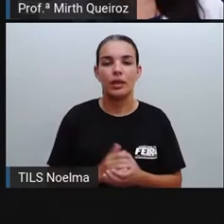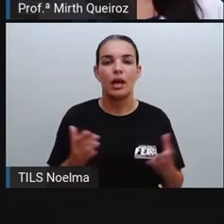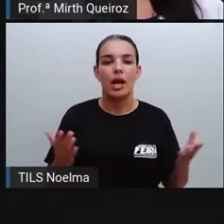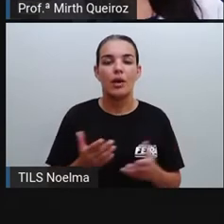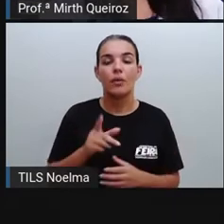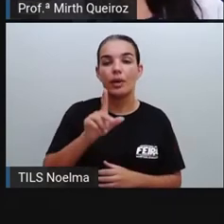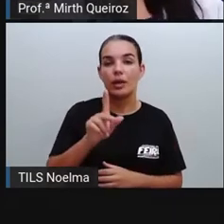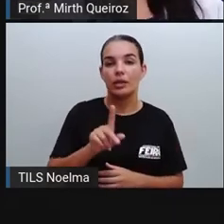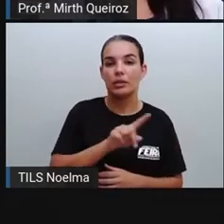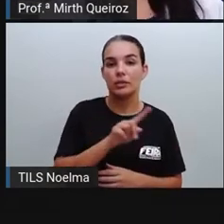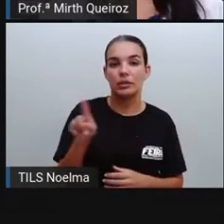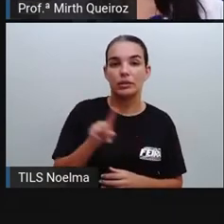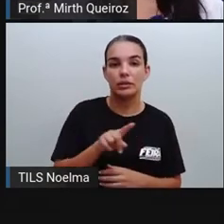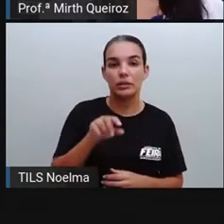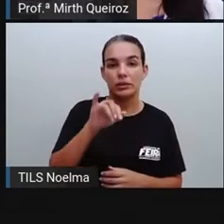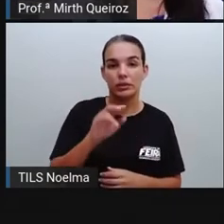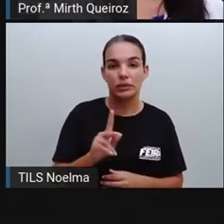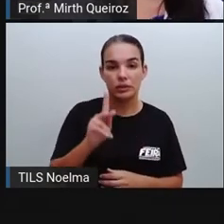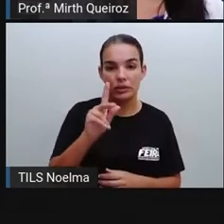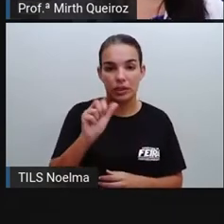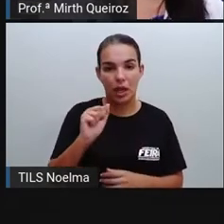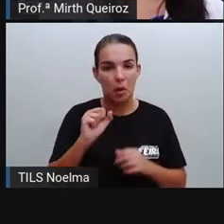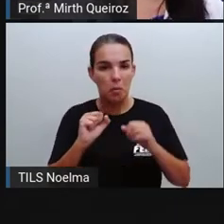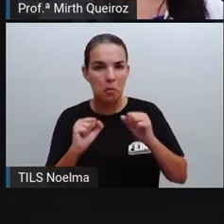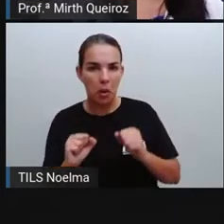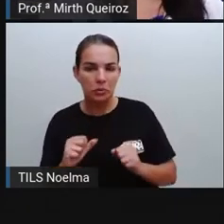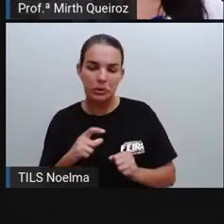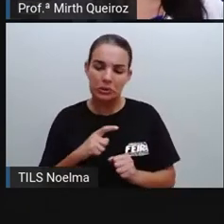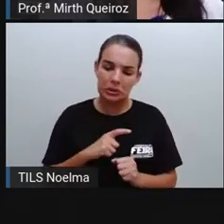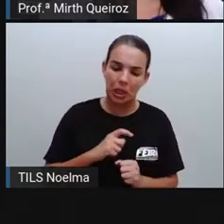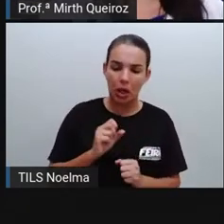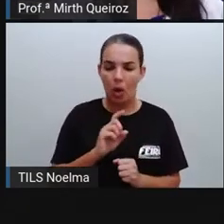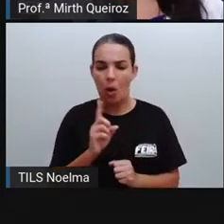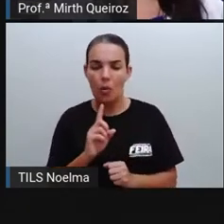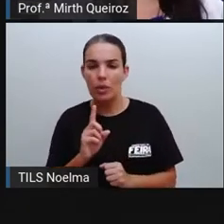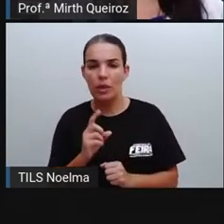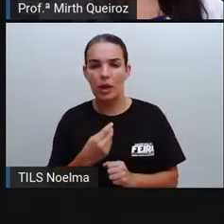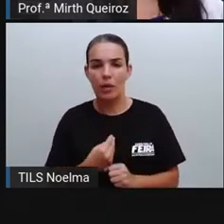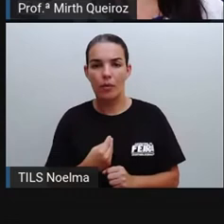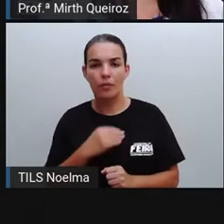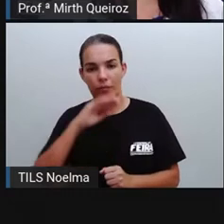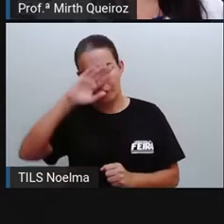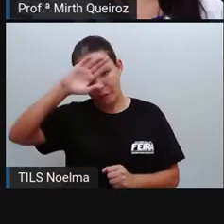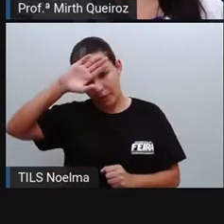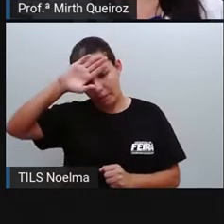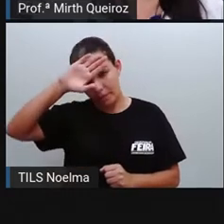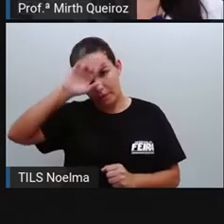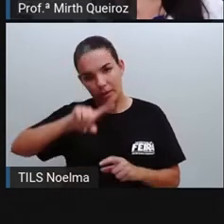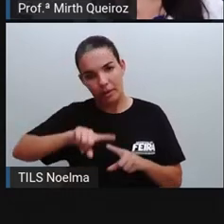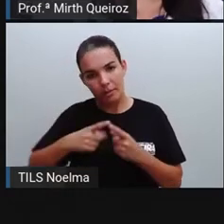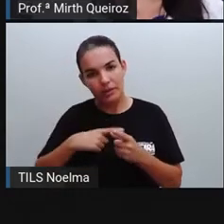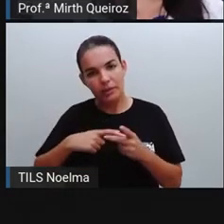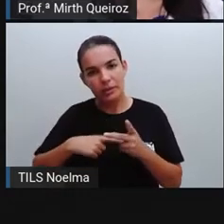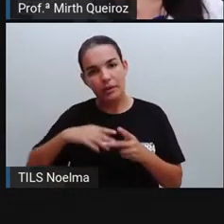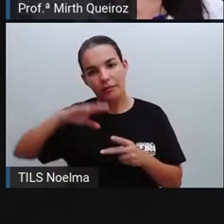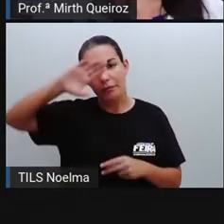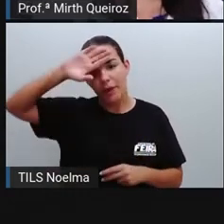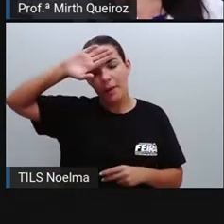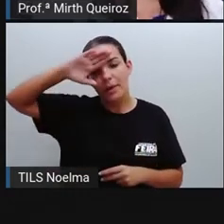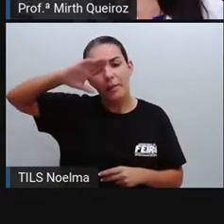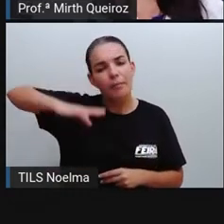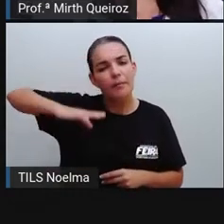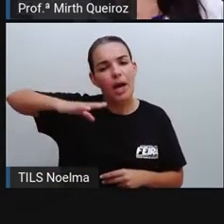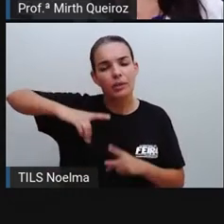presente ou não. E quando ela está presente, ela vai estar presente de forma baixa. Já no caso da